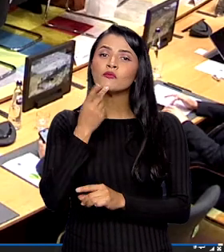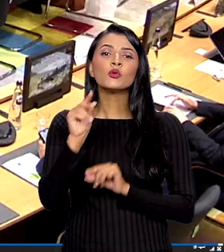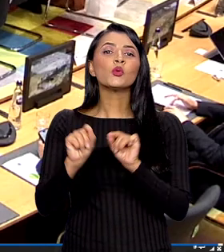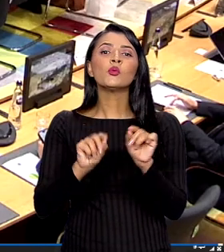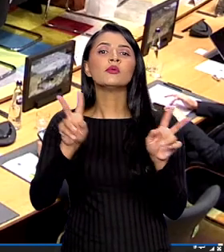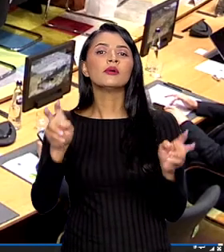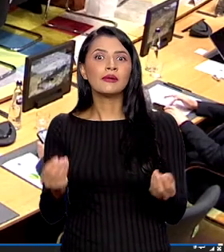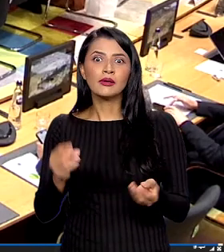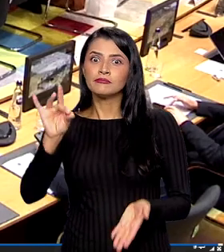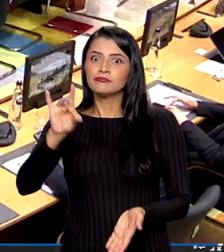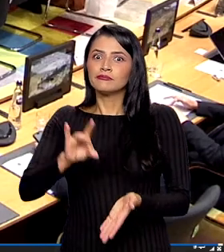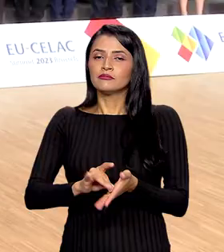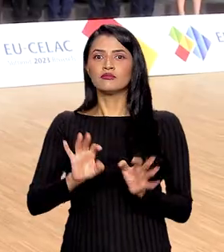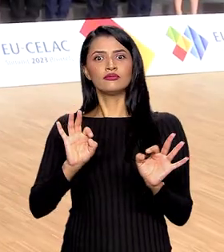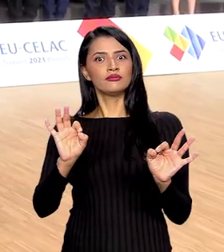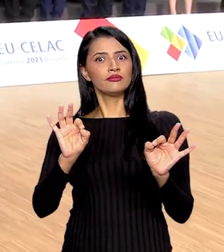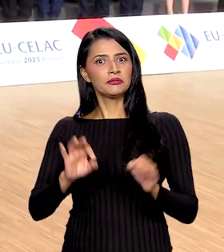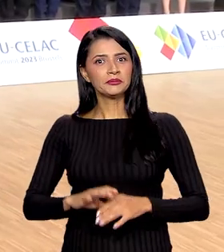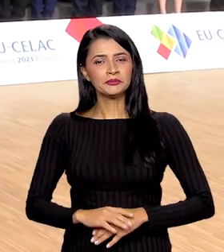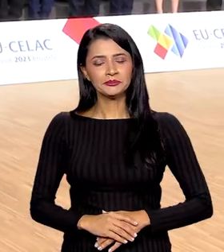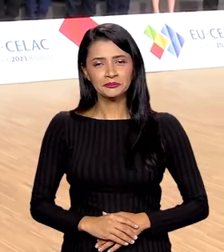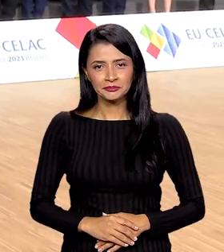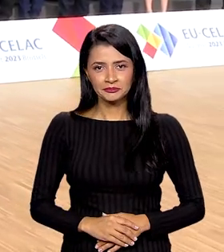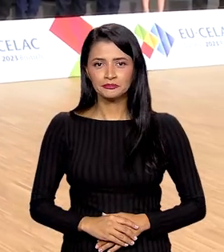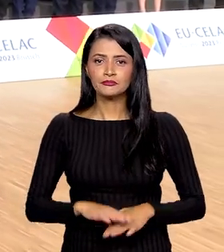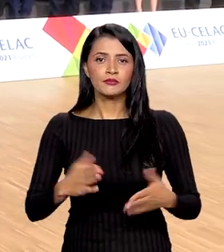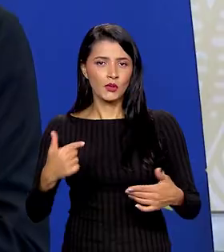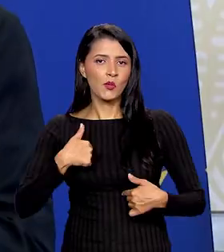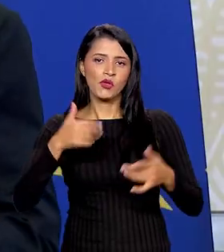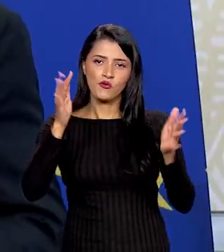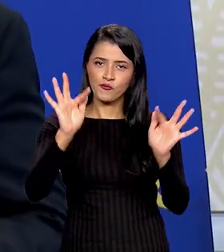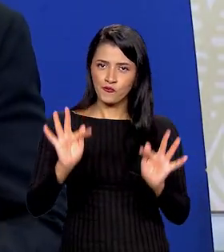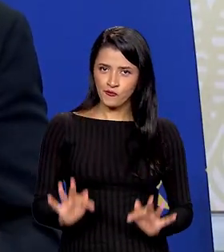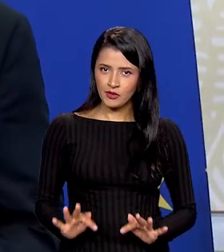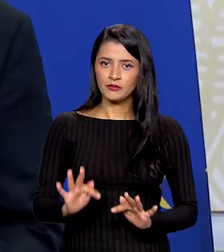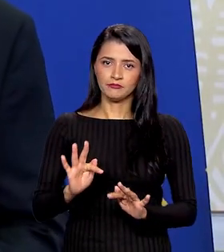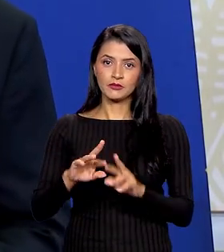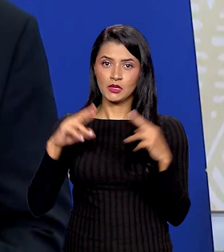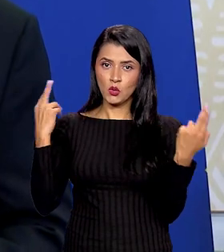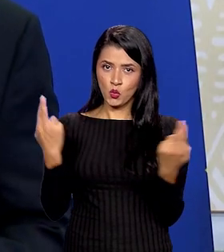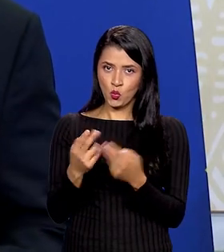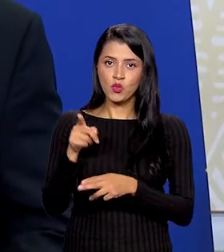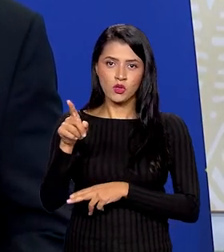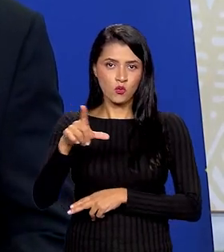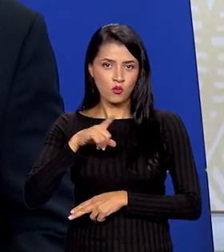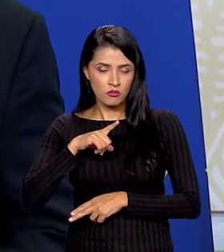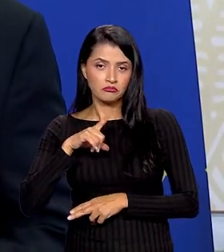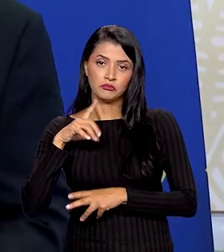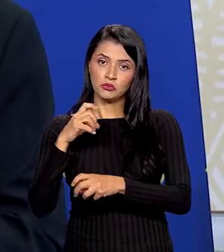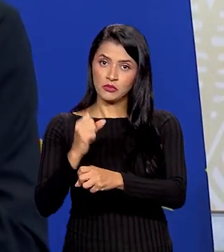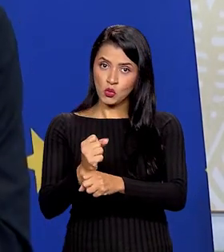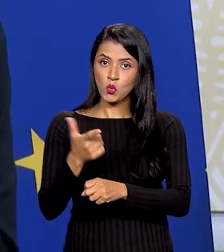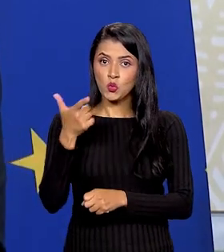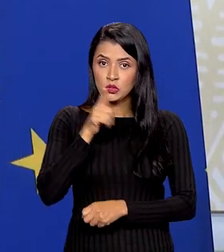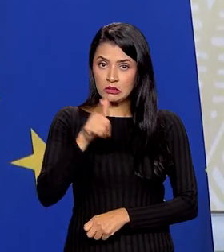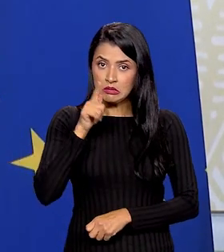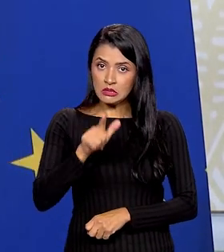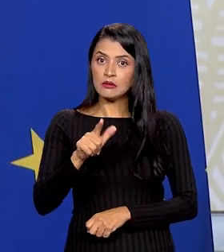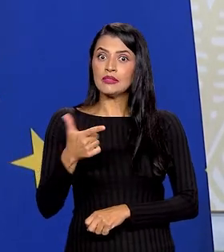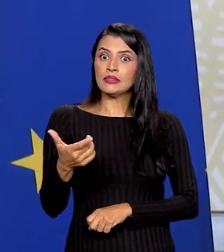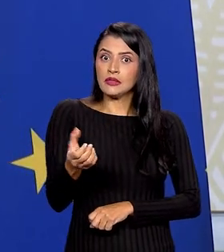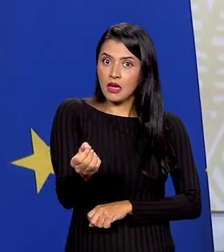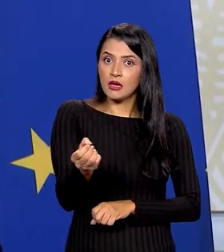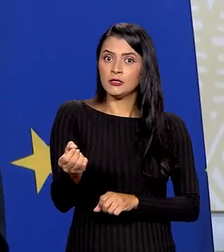encontro que classificou como extremamente exitoso. Então eu estou feliz pela reunião. Fiz 10